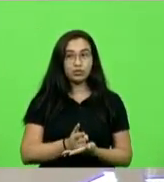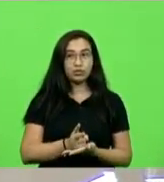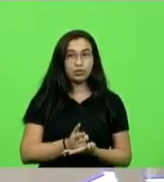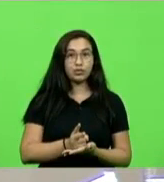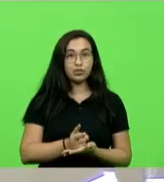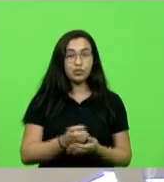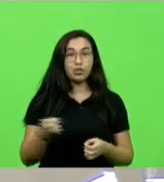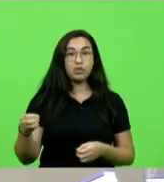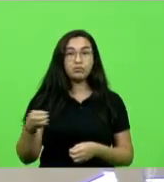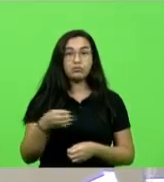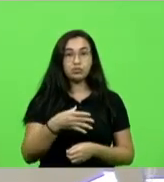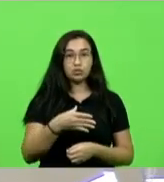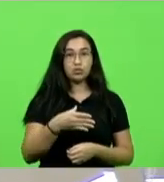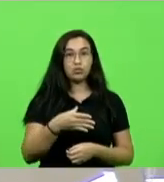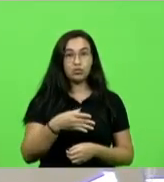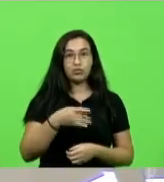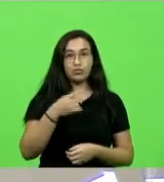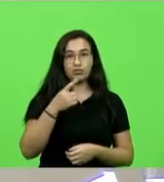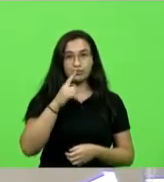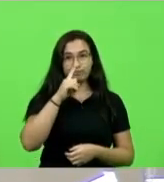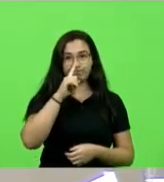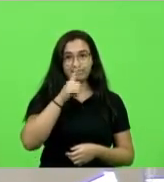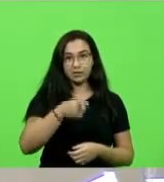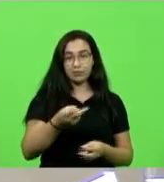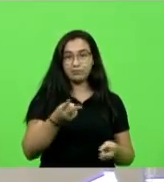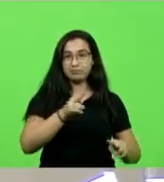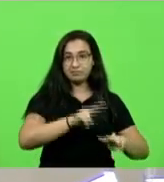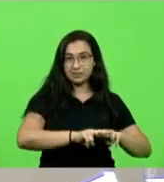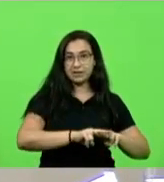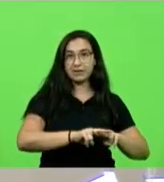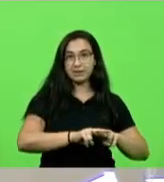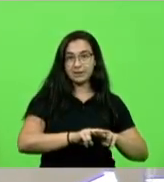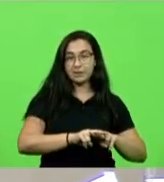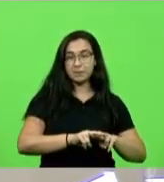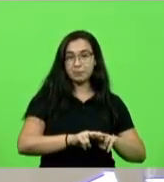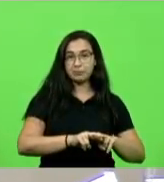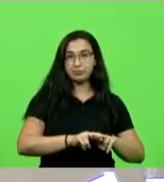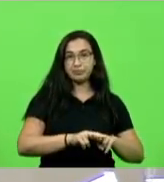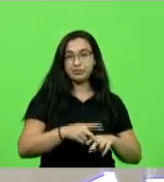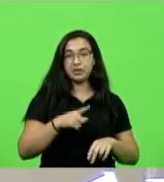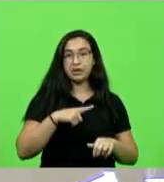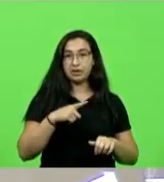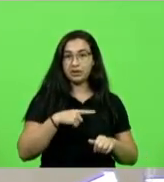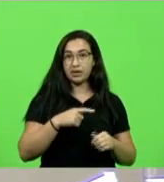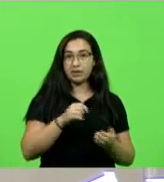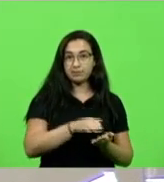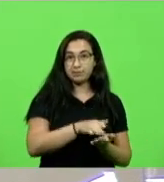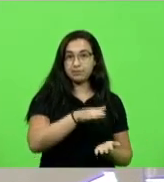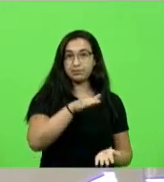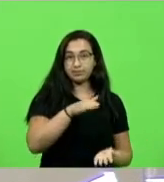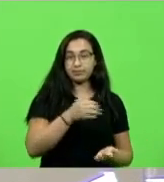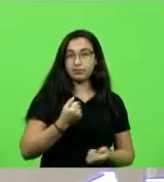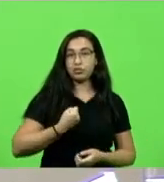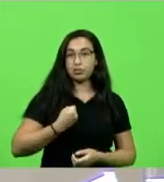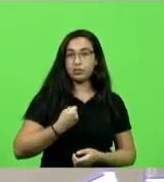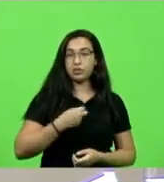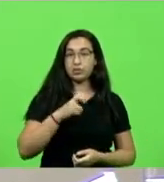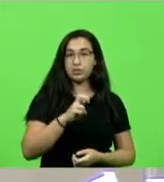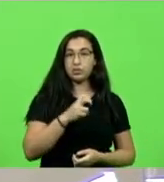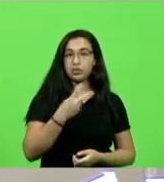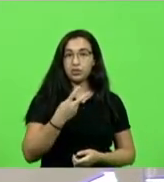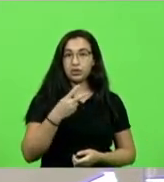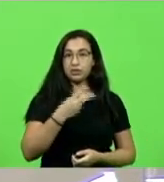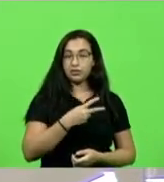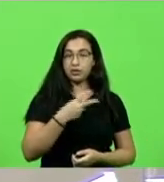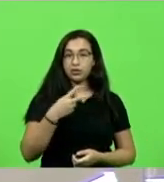novo mandado de prisão preventiva emitido nos autos do processo número 50-22-52